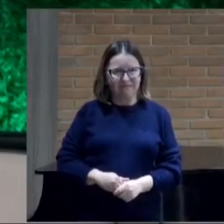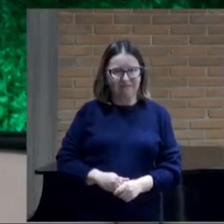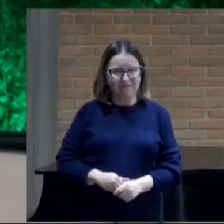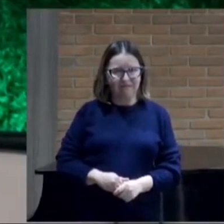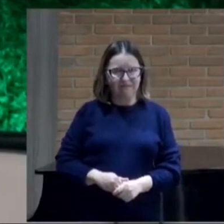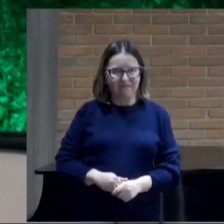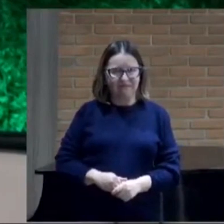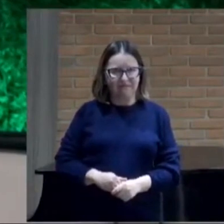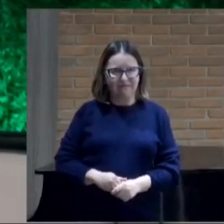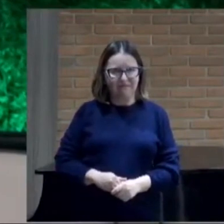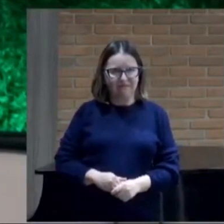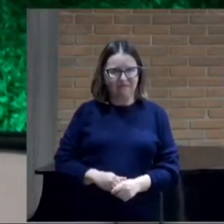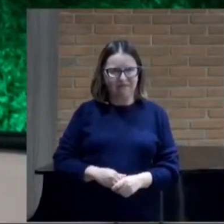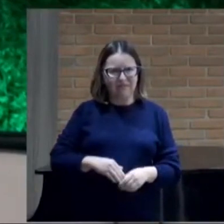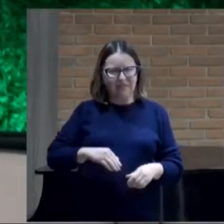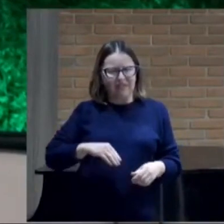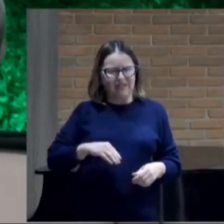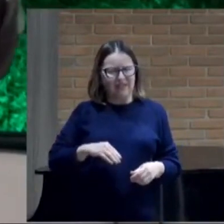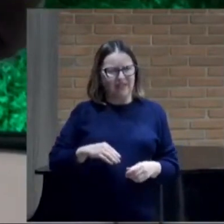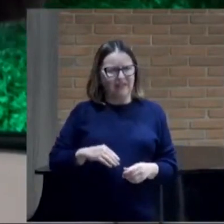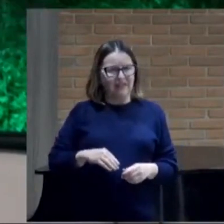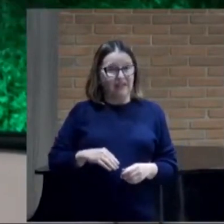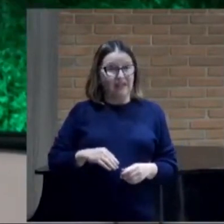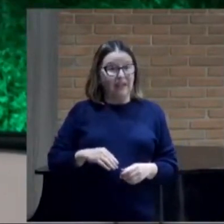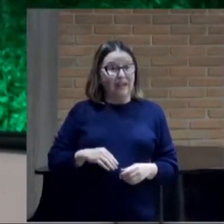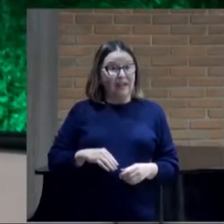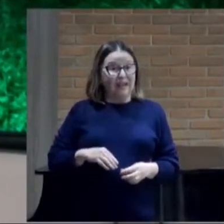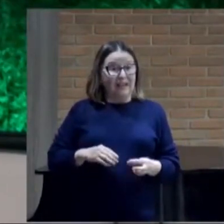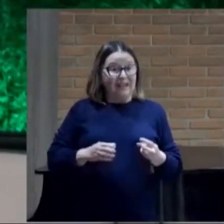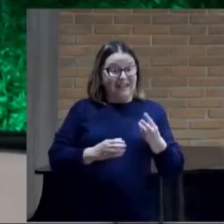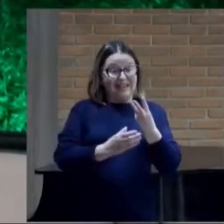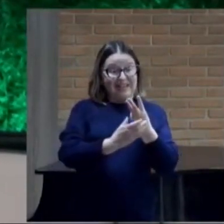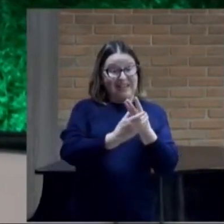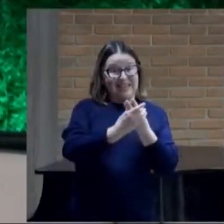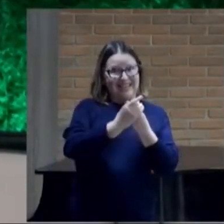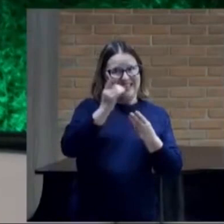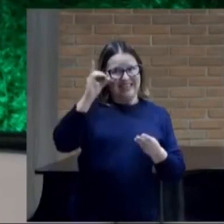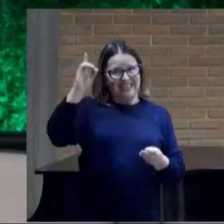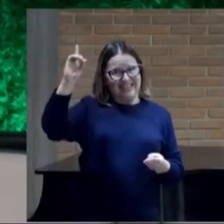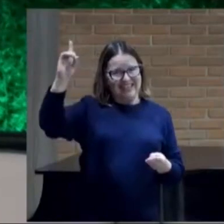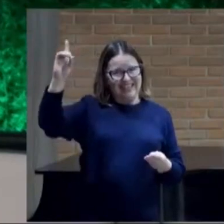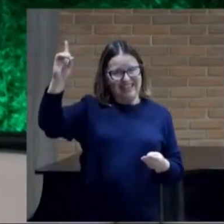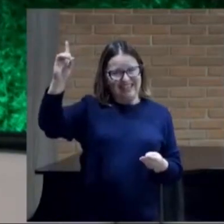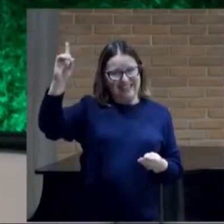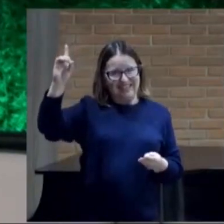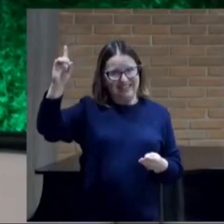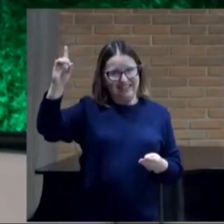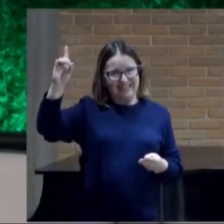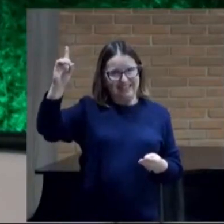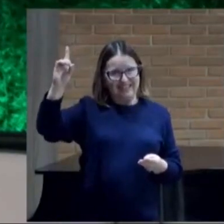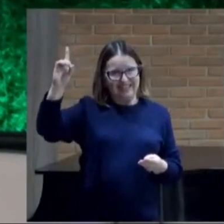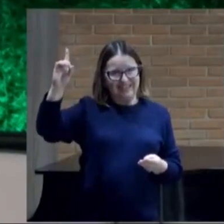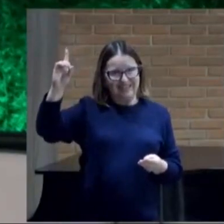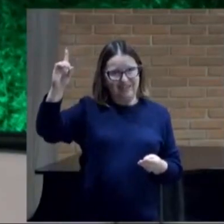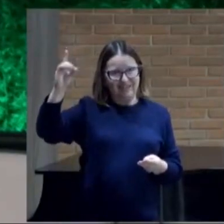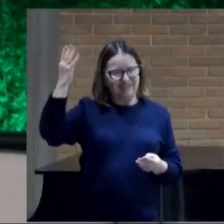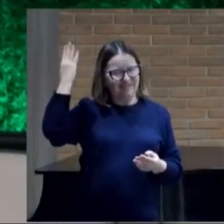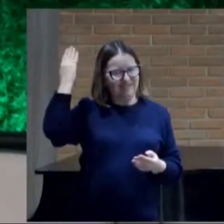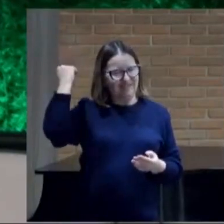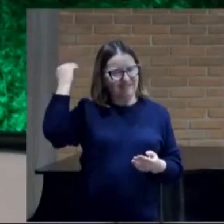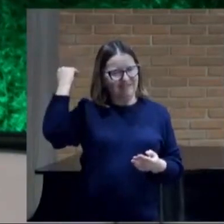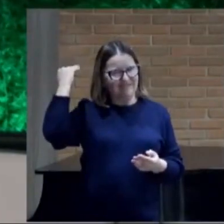Ou A trindade Lá No Antânio